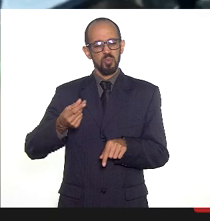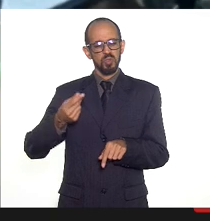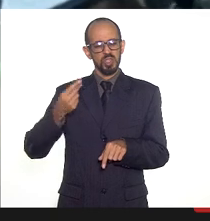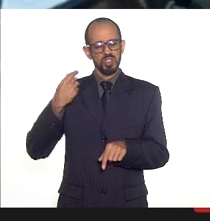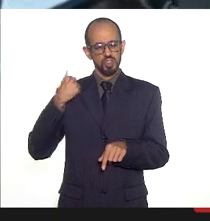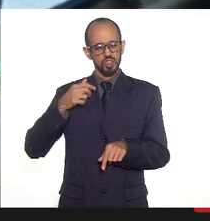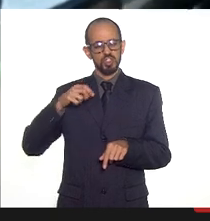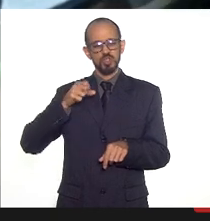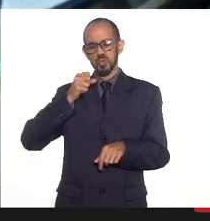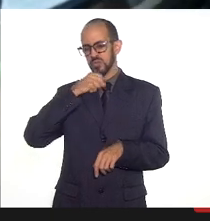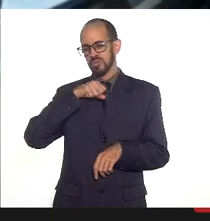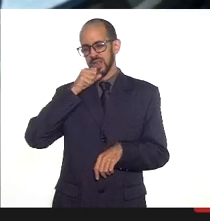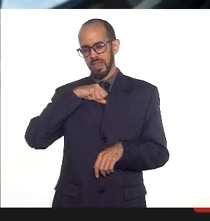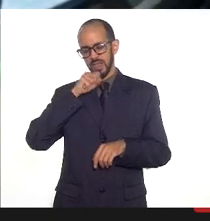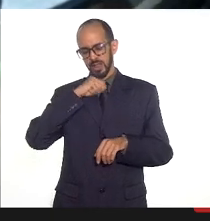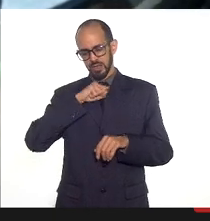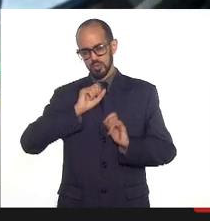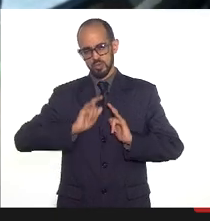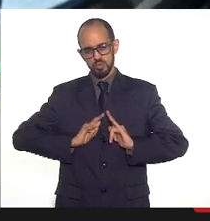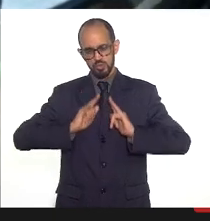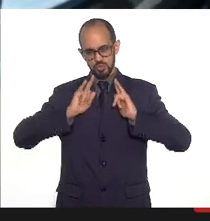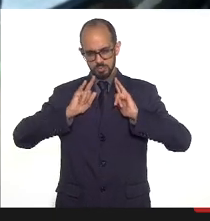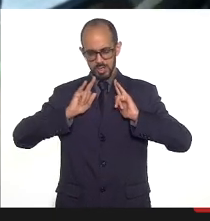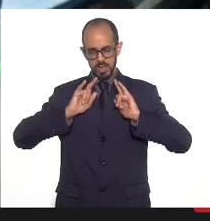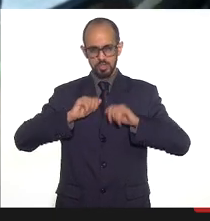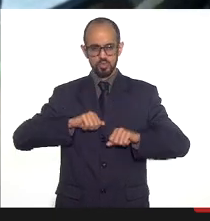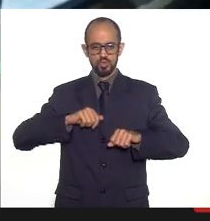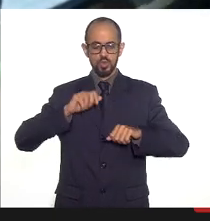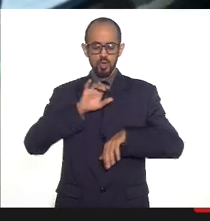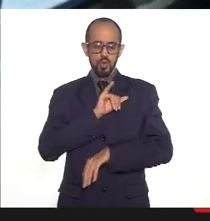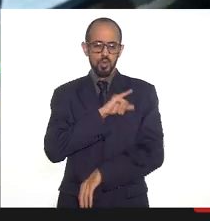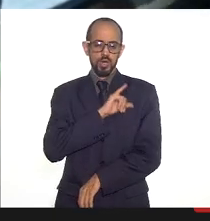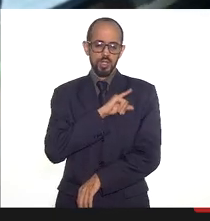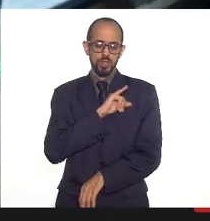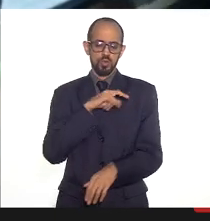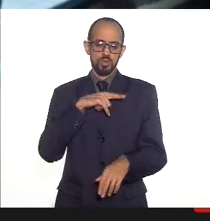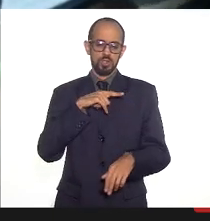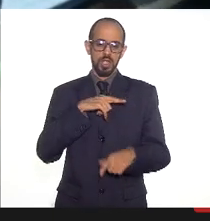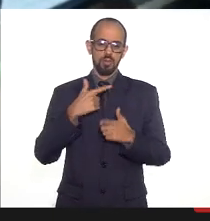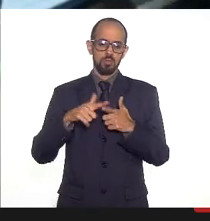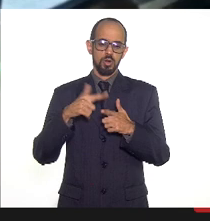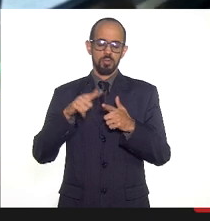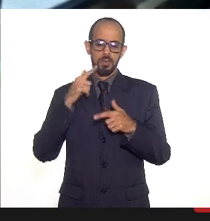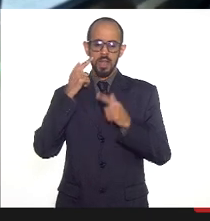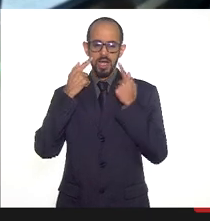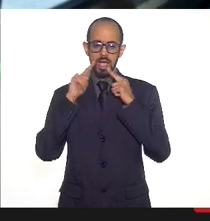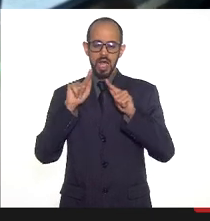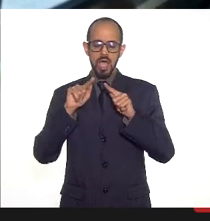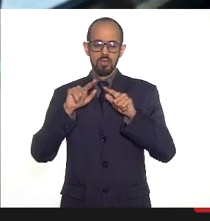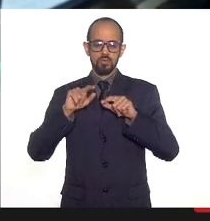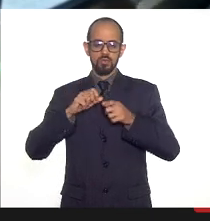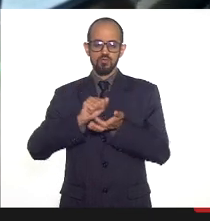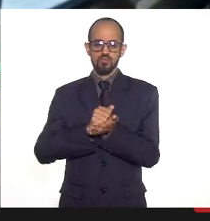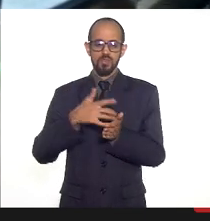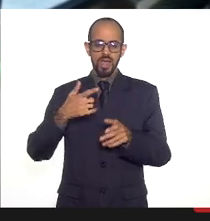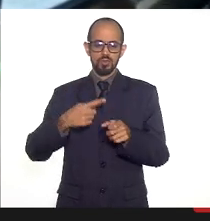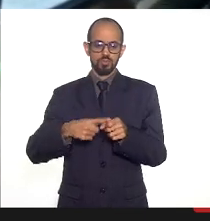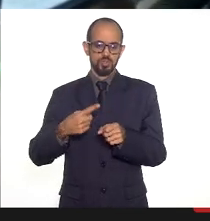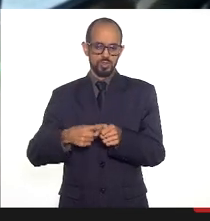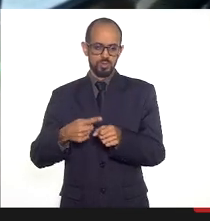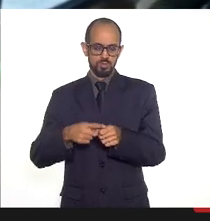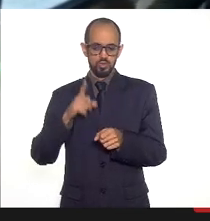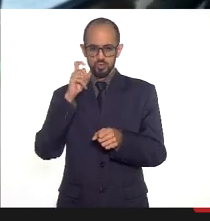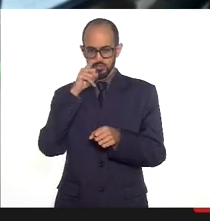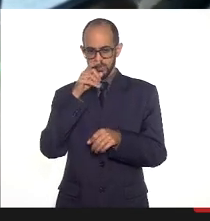unidades hospitalares e o Janeiro hoje sofre um problema grave hoje em vários municípios com dificuldade de acesso aos